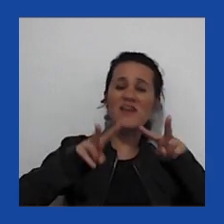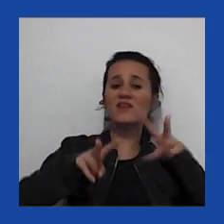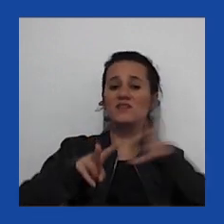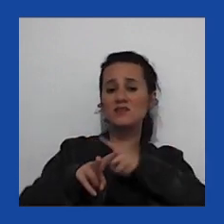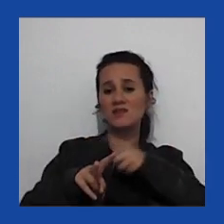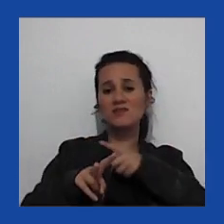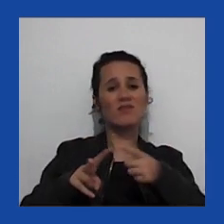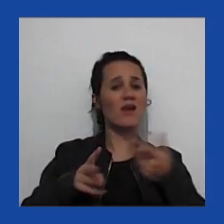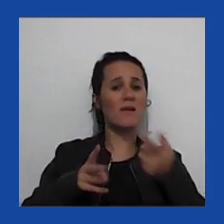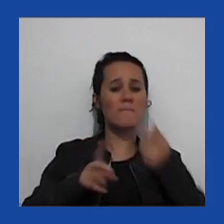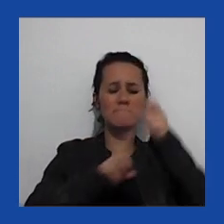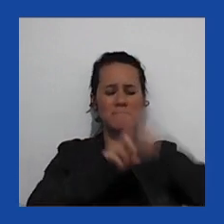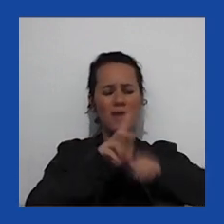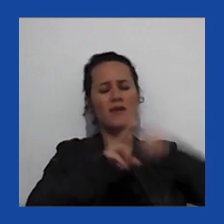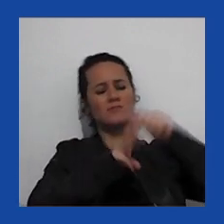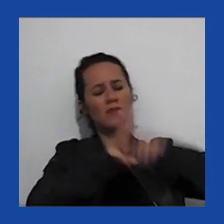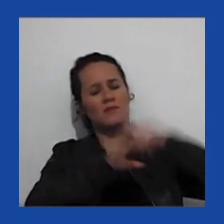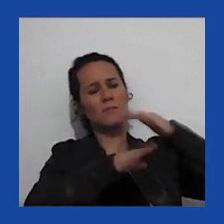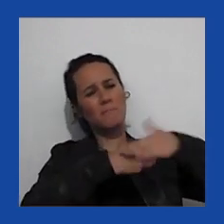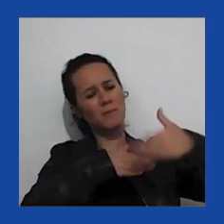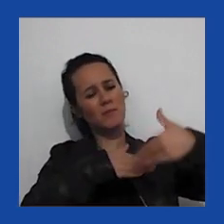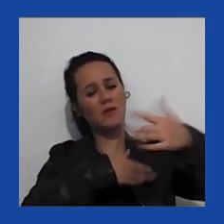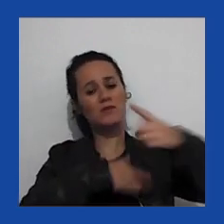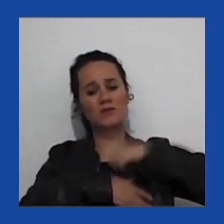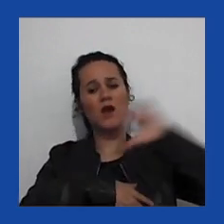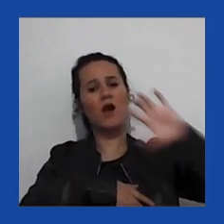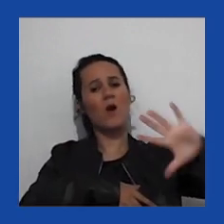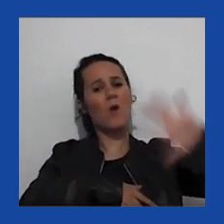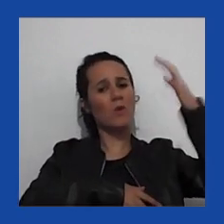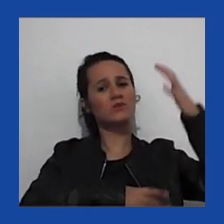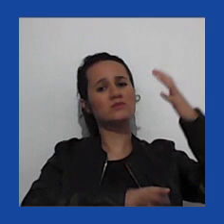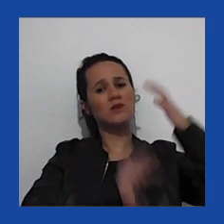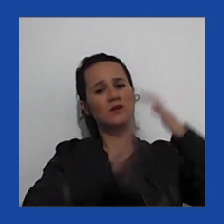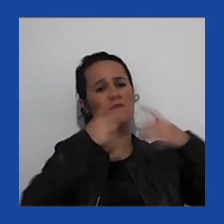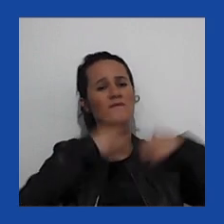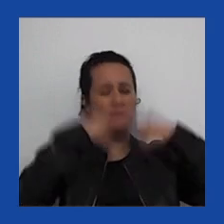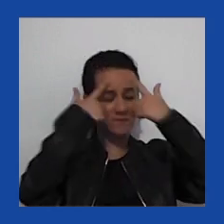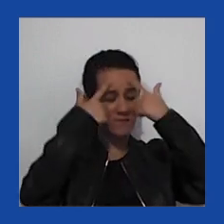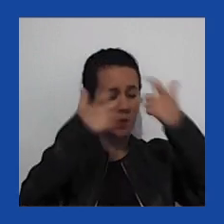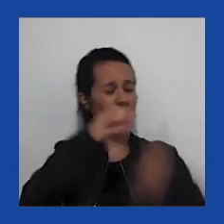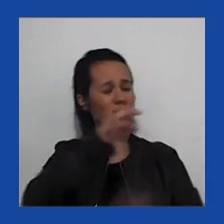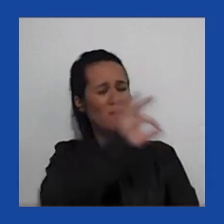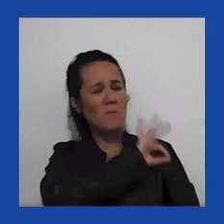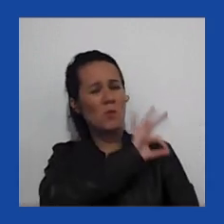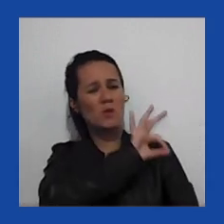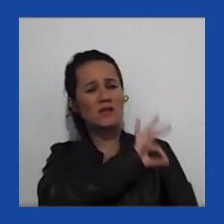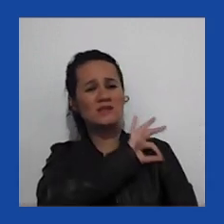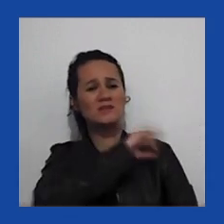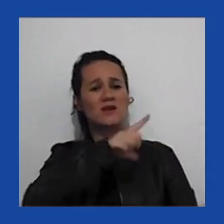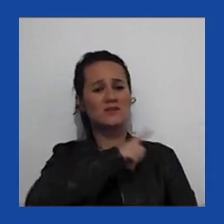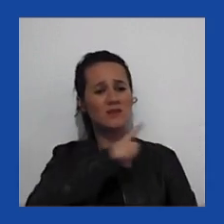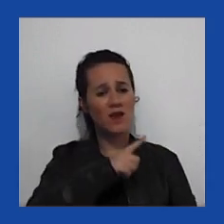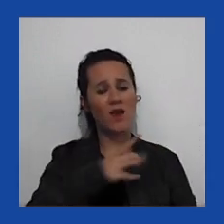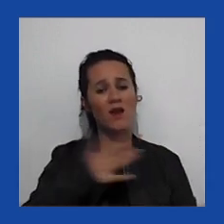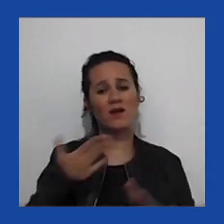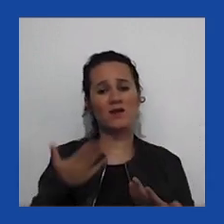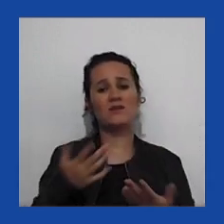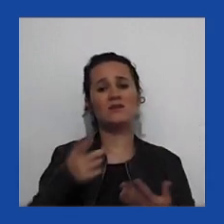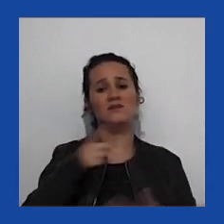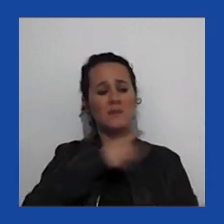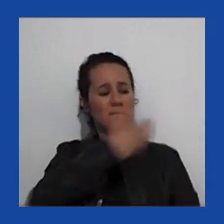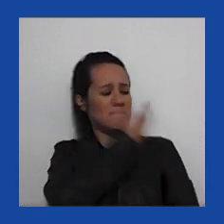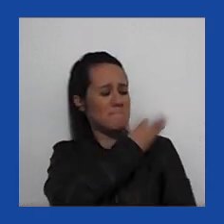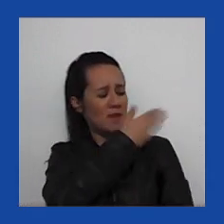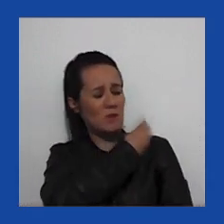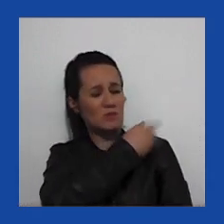mês depois, mês casos de violência policial e preconceito